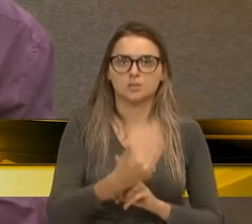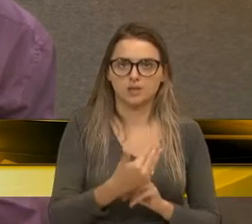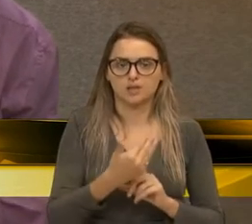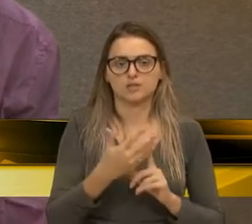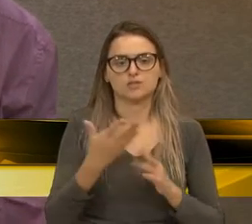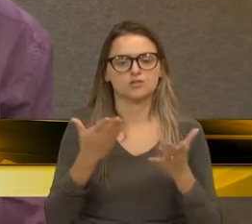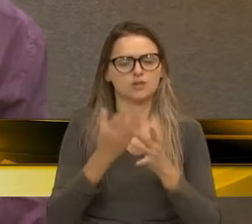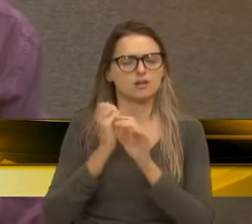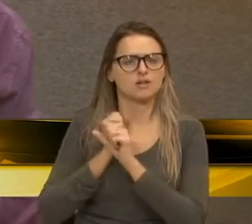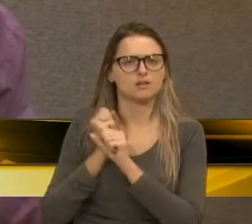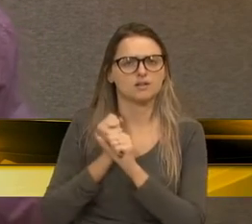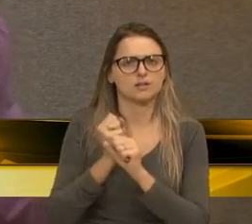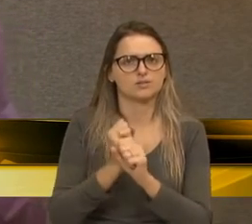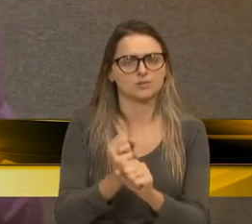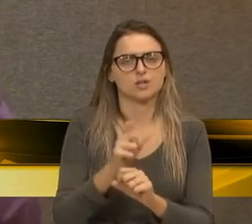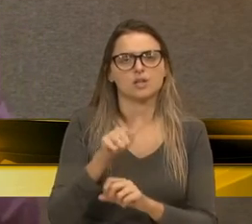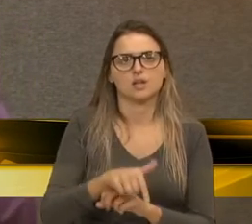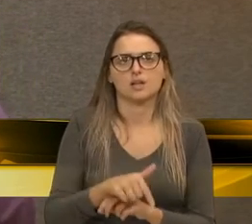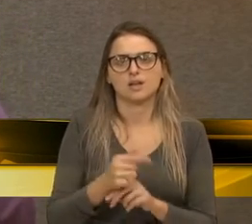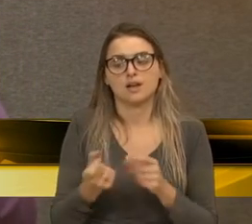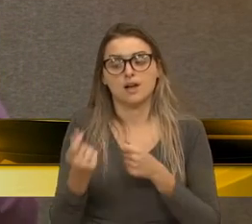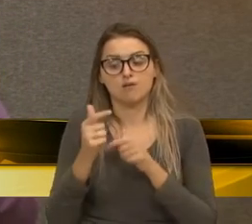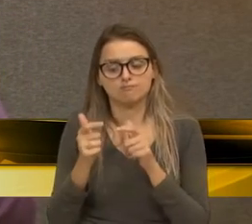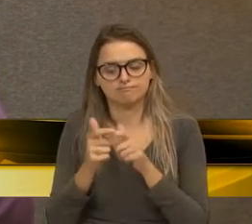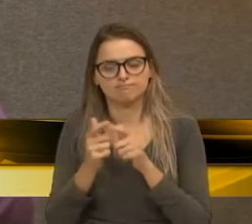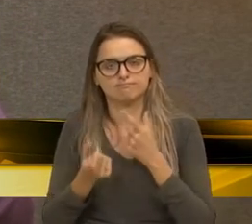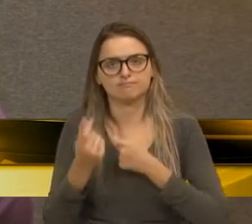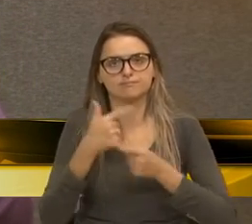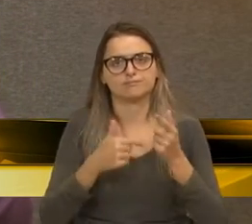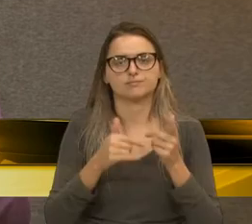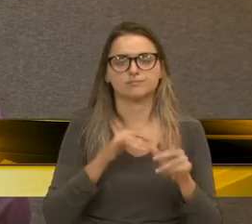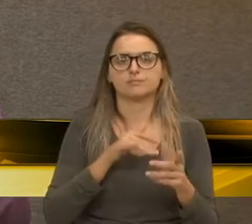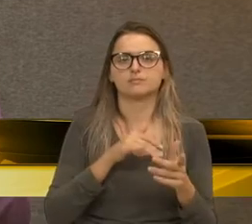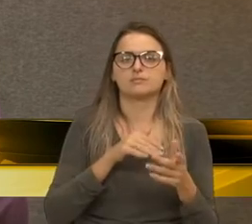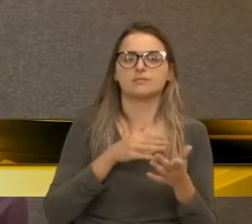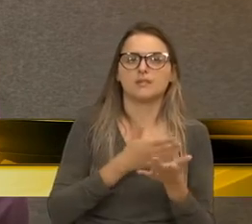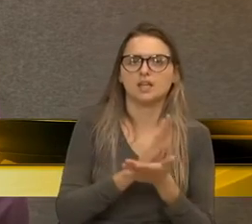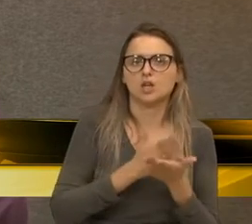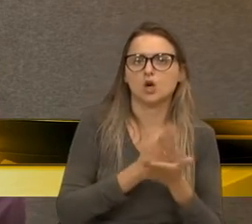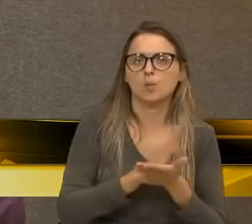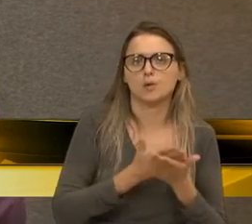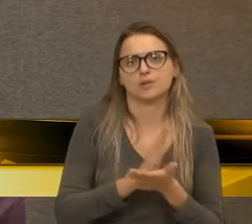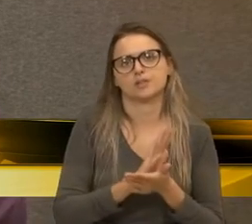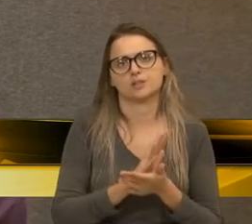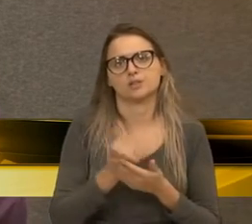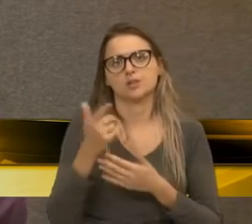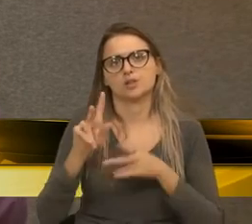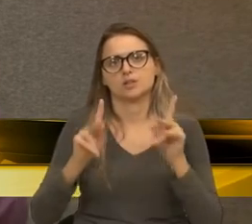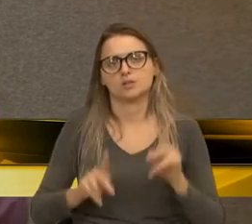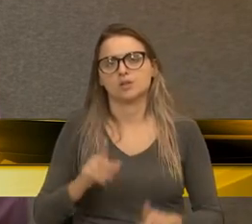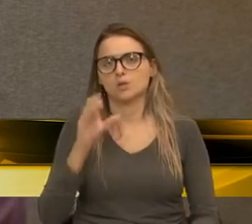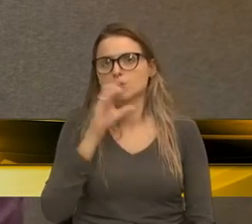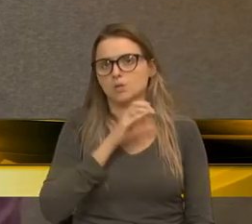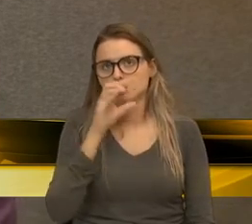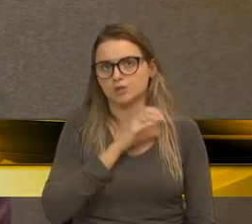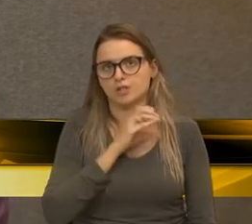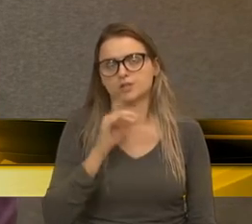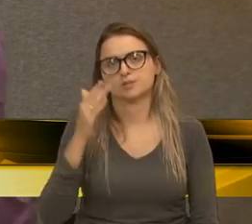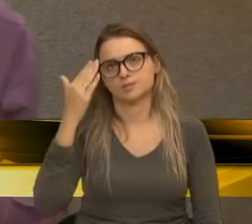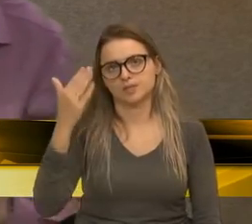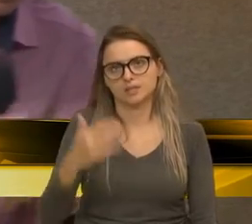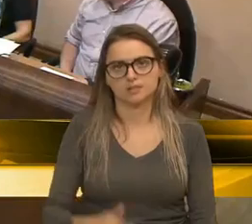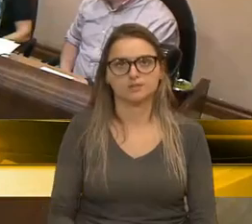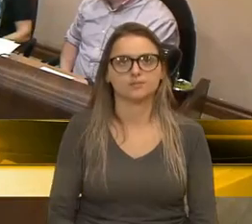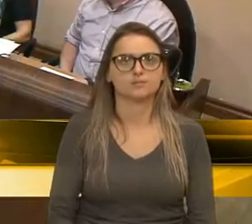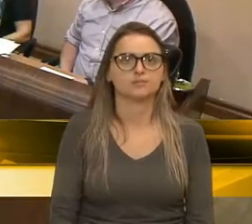há muitos anos. E há uma minoria infernizando uma maioria. Então, urgente providência. Muito obrigado.